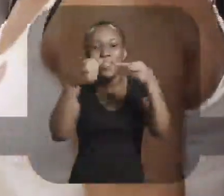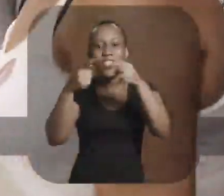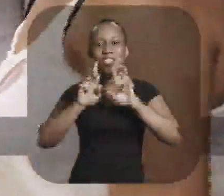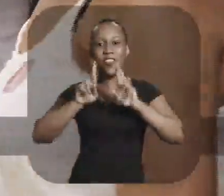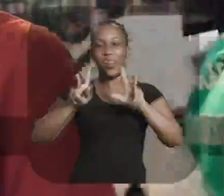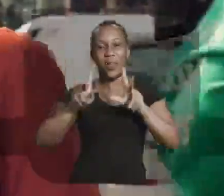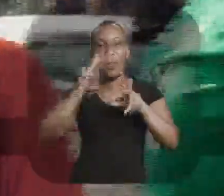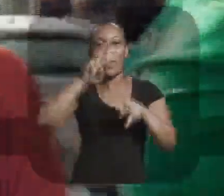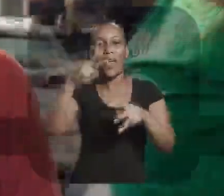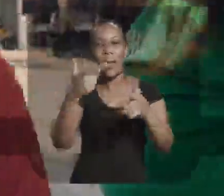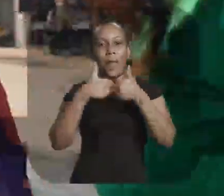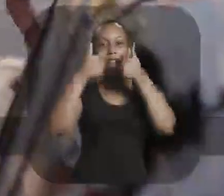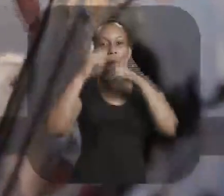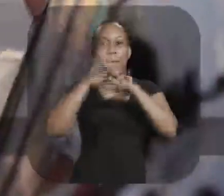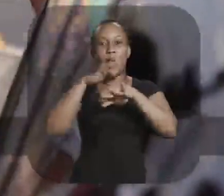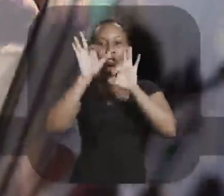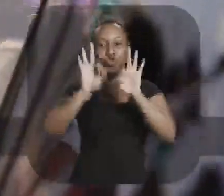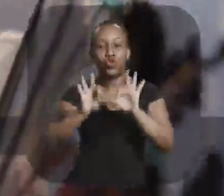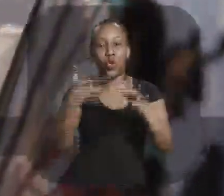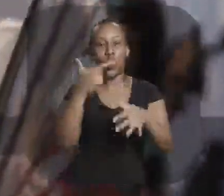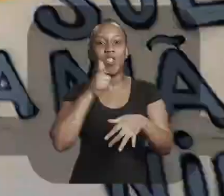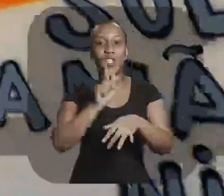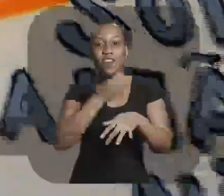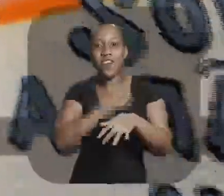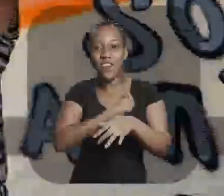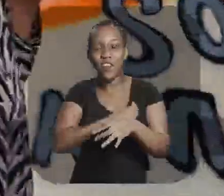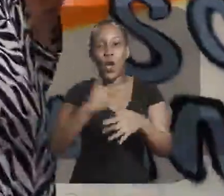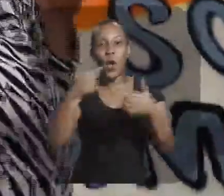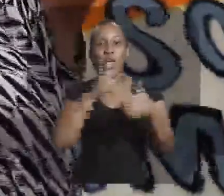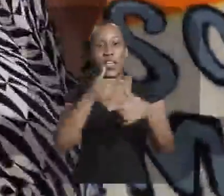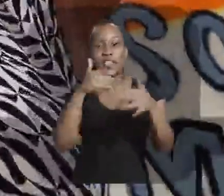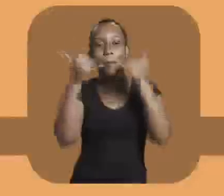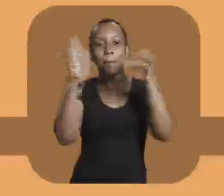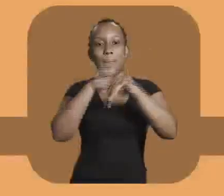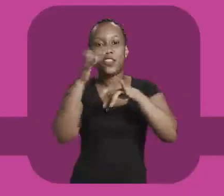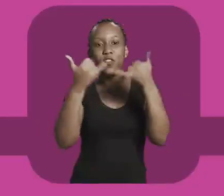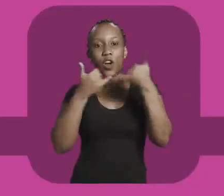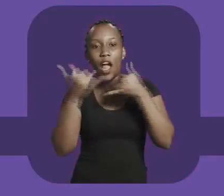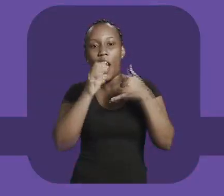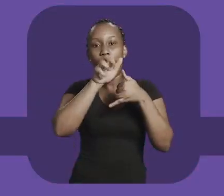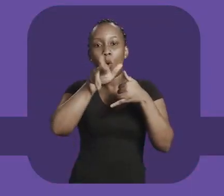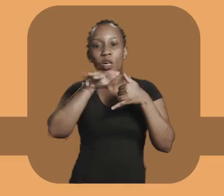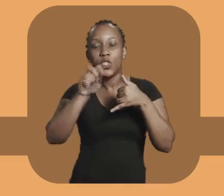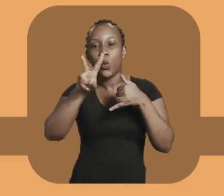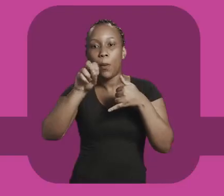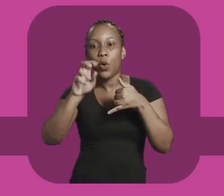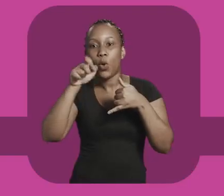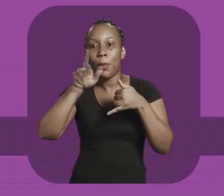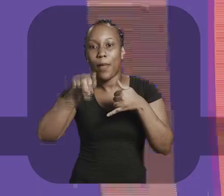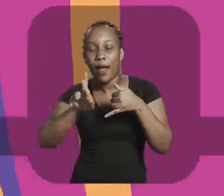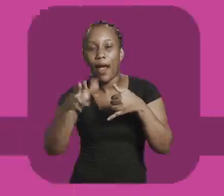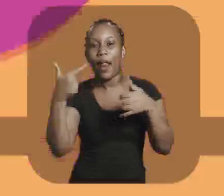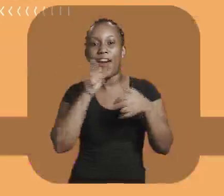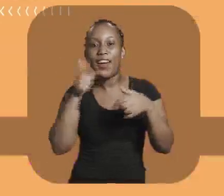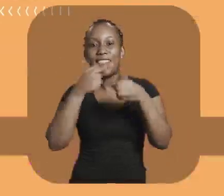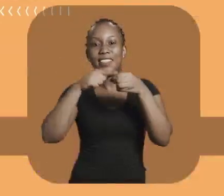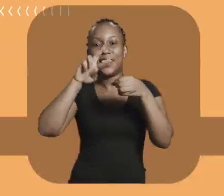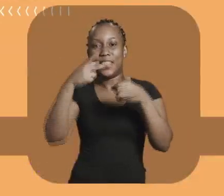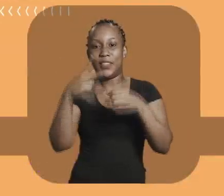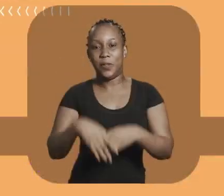diferente e em uma BH melhor e mais justa para se viver. Conheça mais em aurea50.com.br Sei